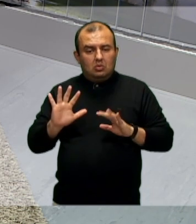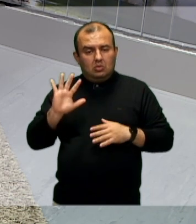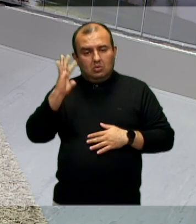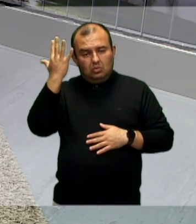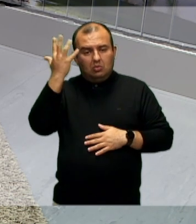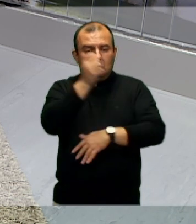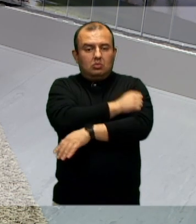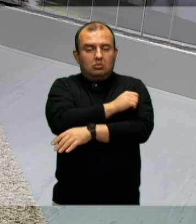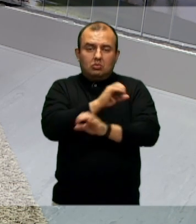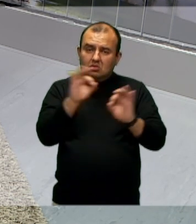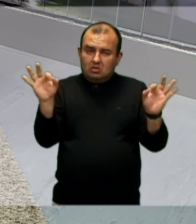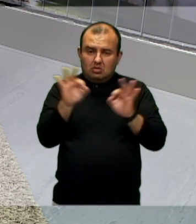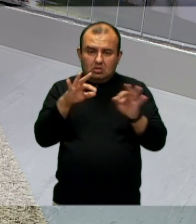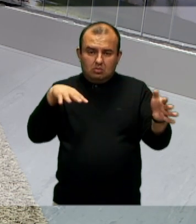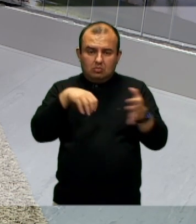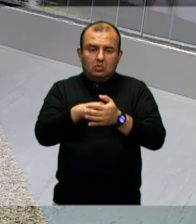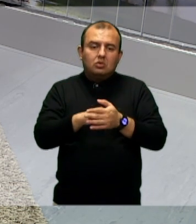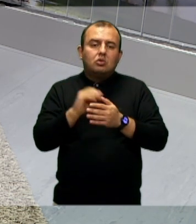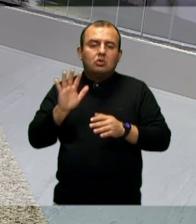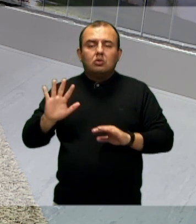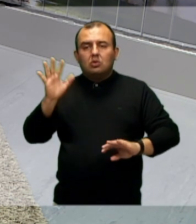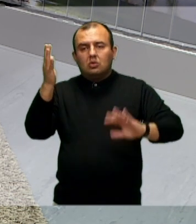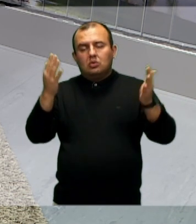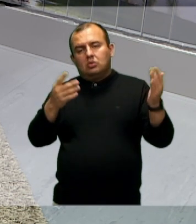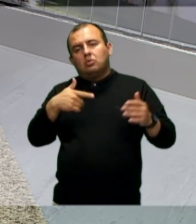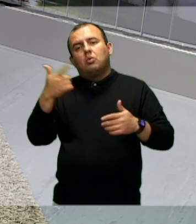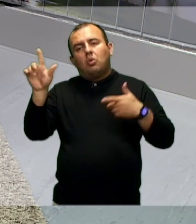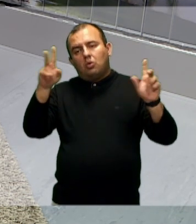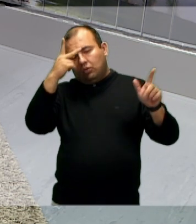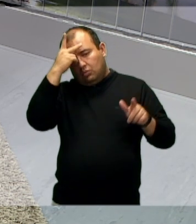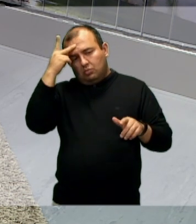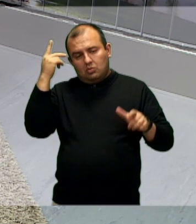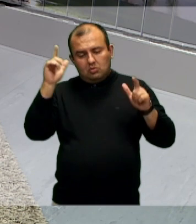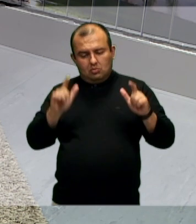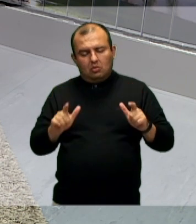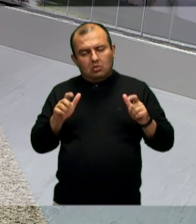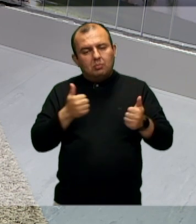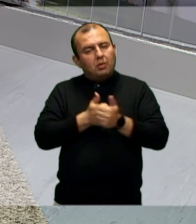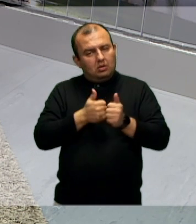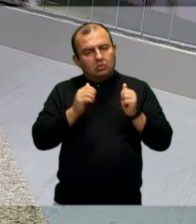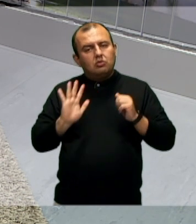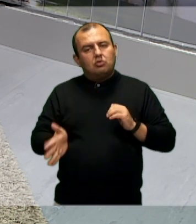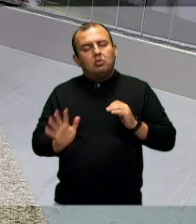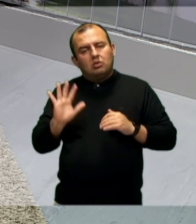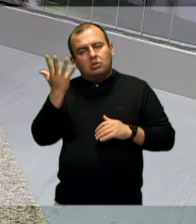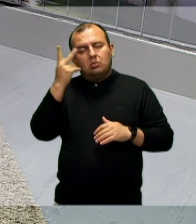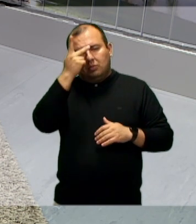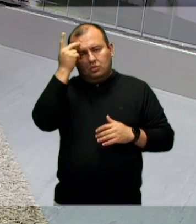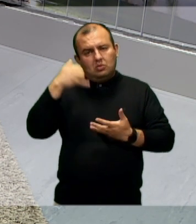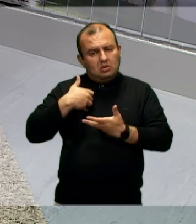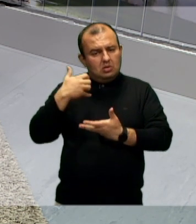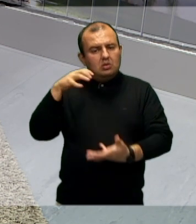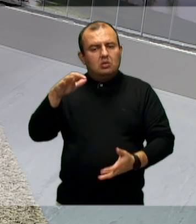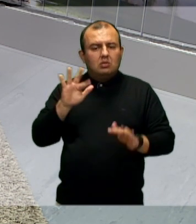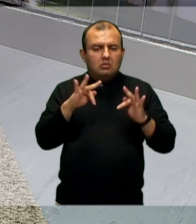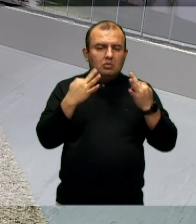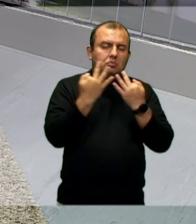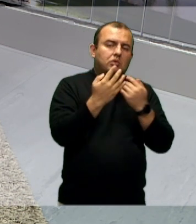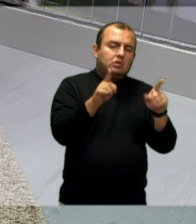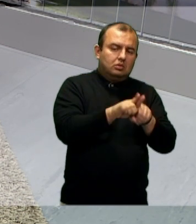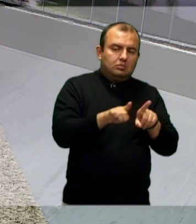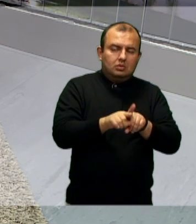com nenhum aluno, né, mas já aconteceu com outras pessoas do acidente naquela localidade, pessoas idosas e famílias, né.